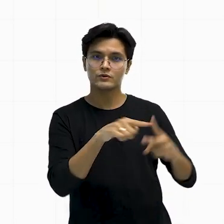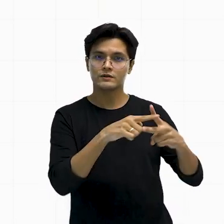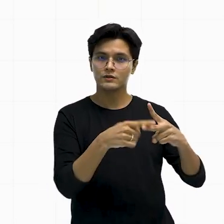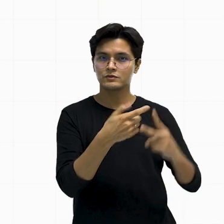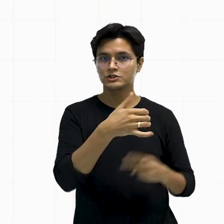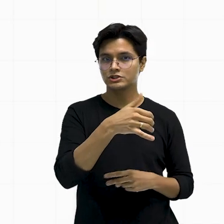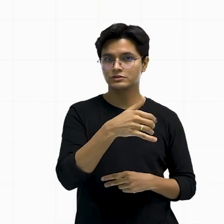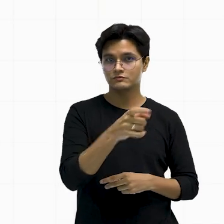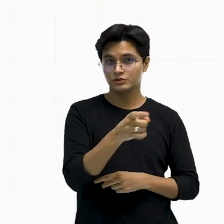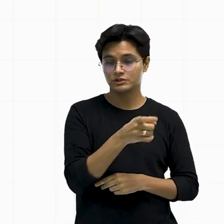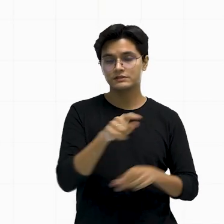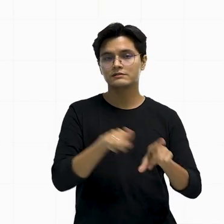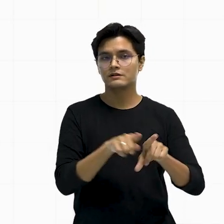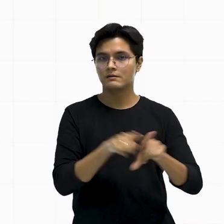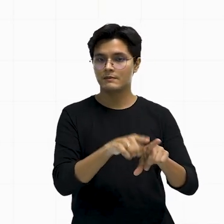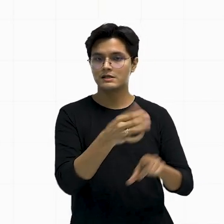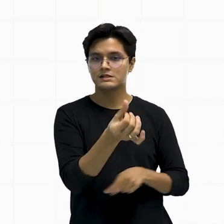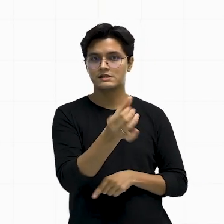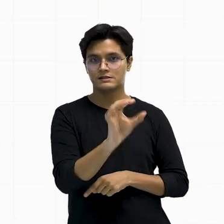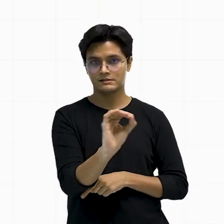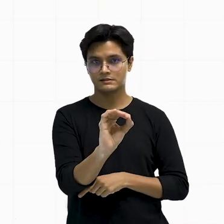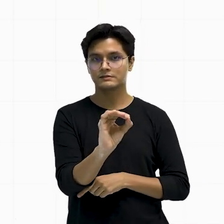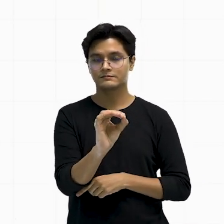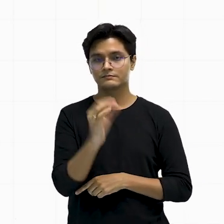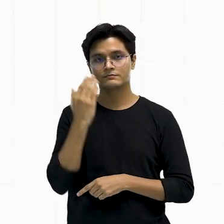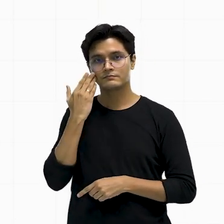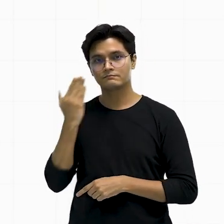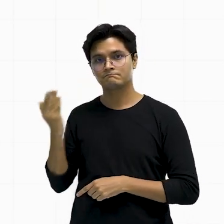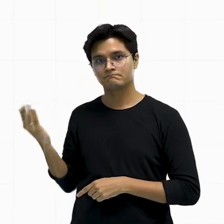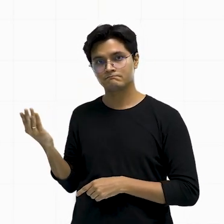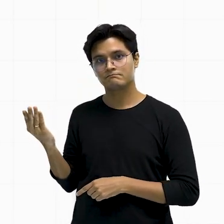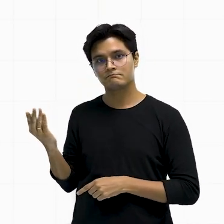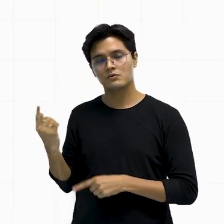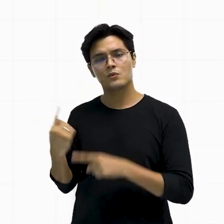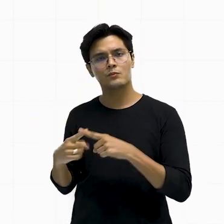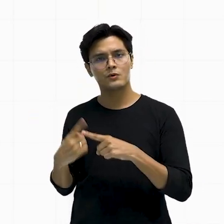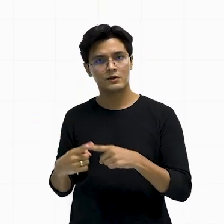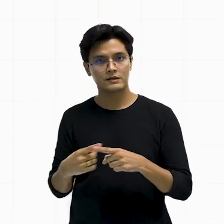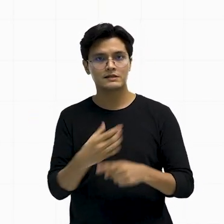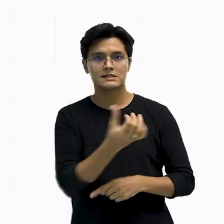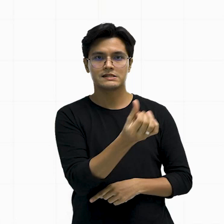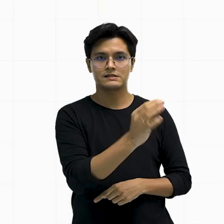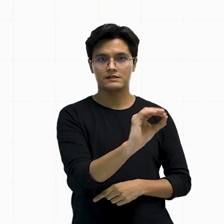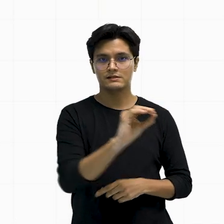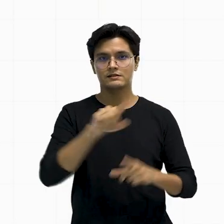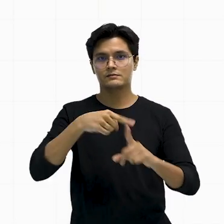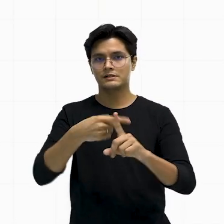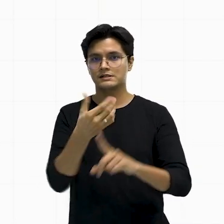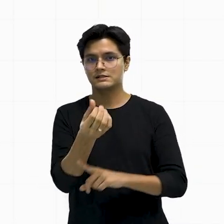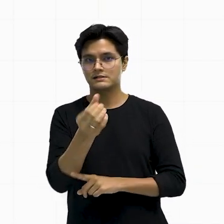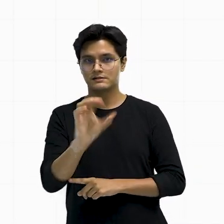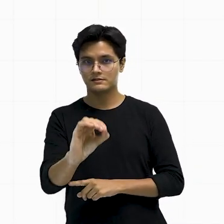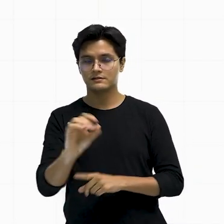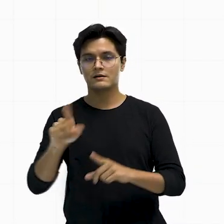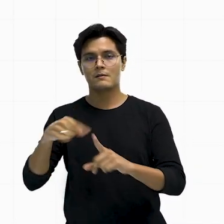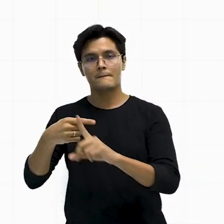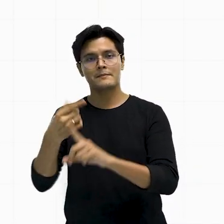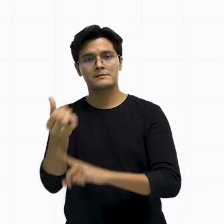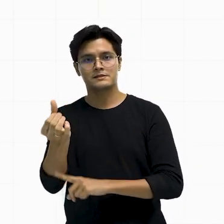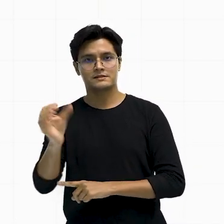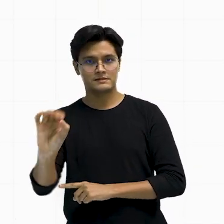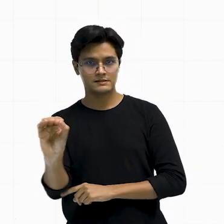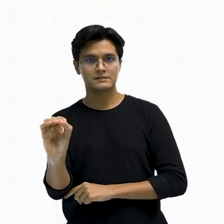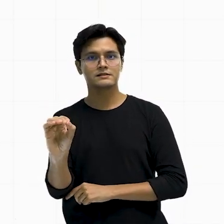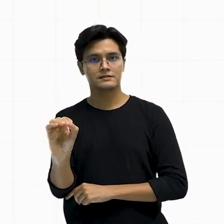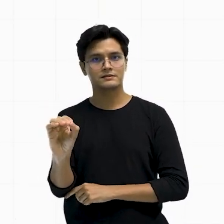60 graus. Viram só? Porque quando eu somar 60 mais 60 mais 60, tem que dar os